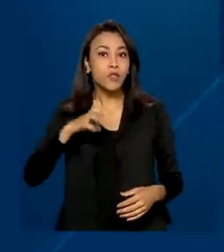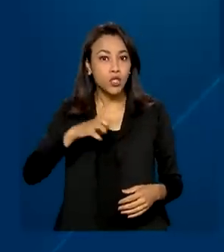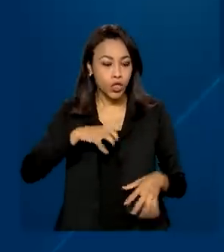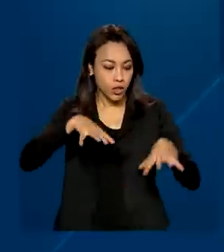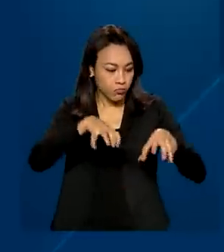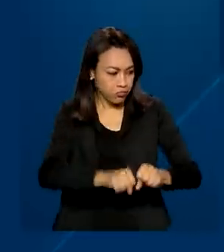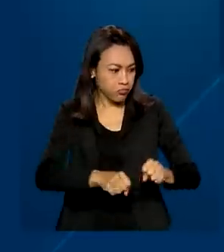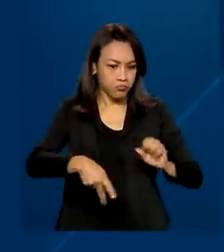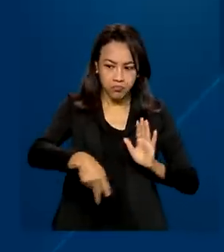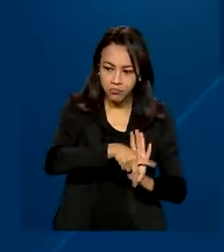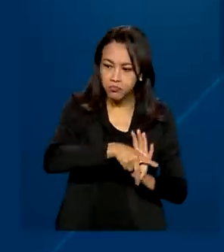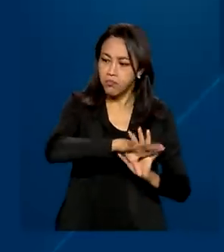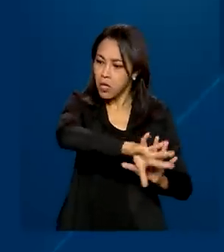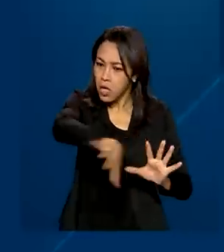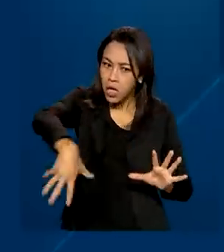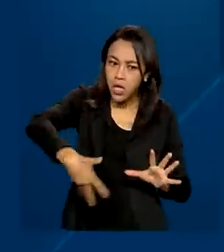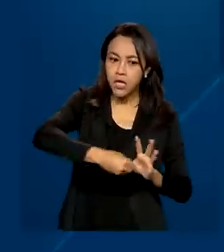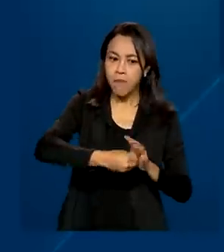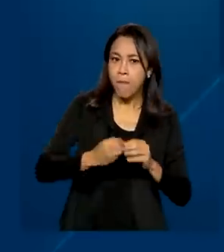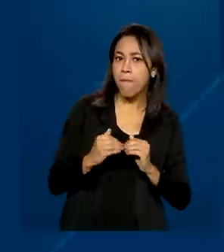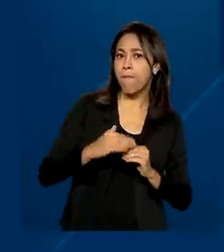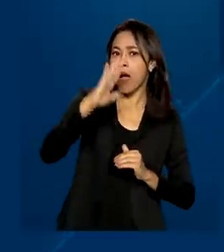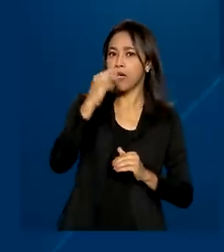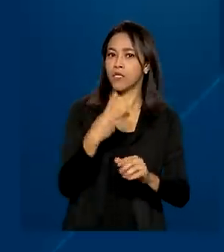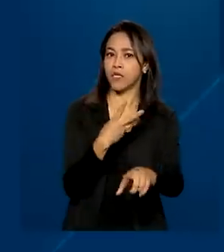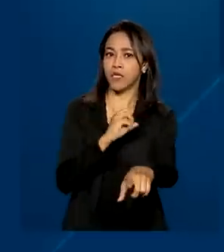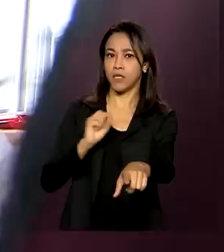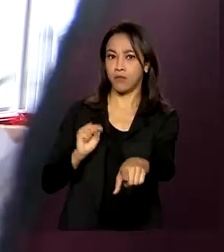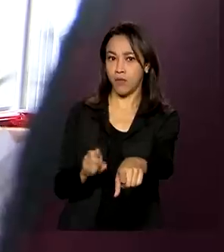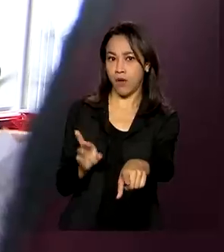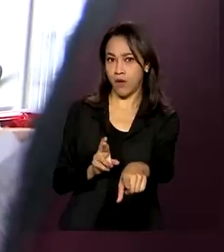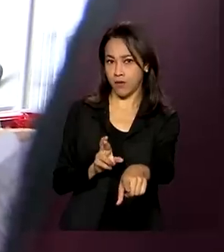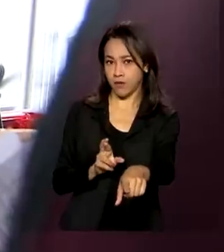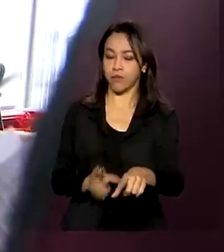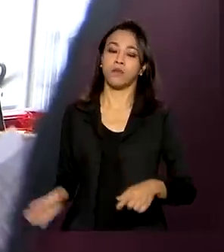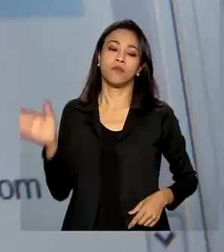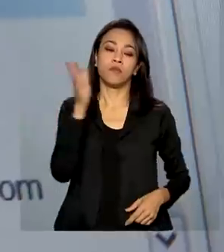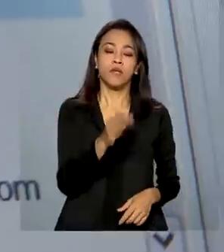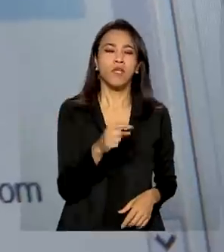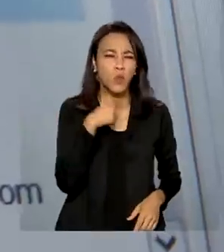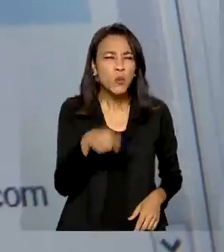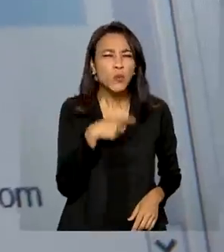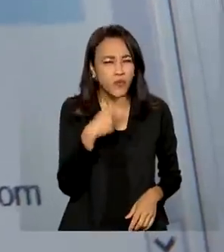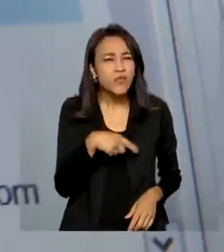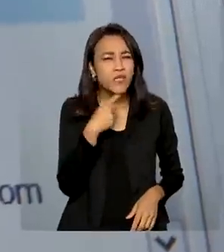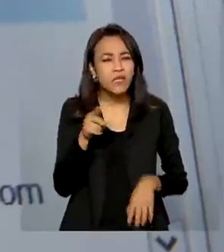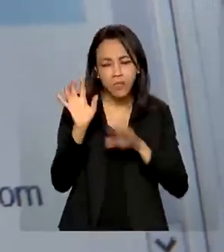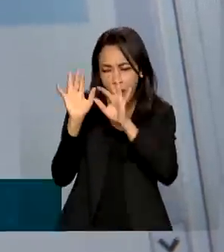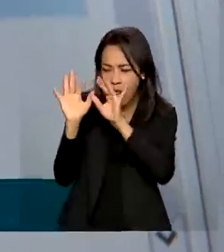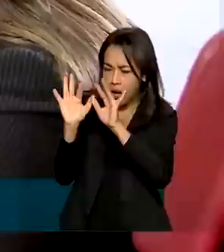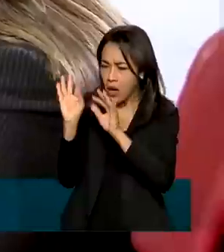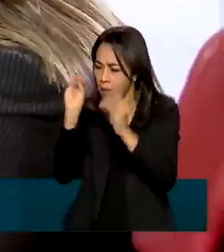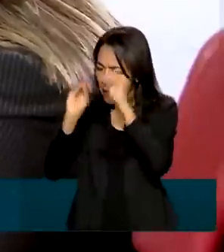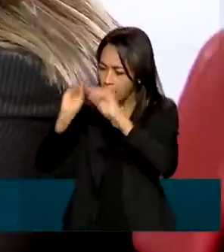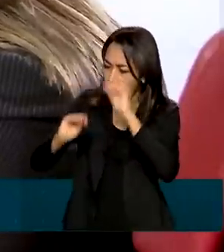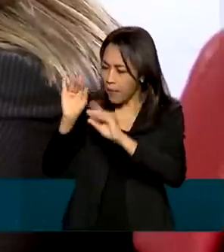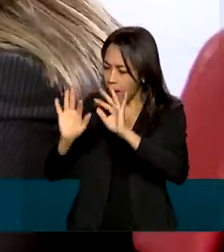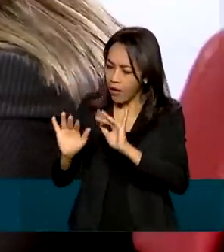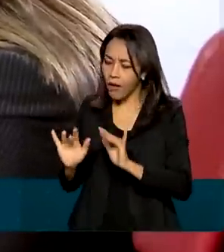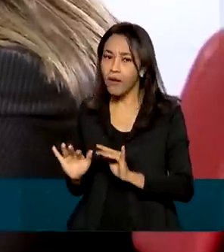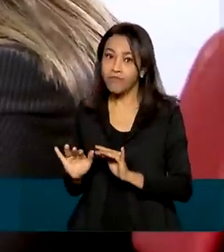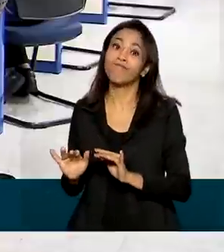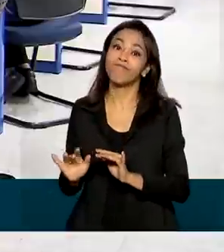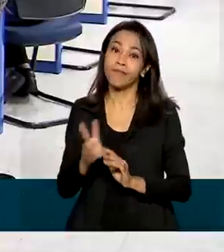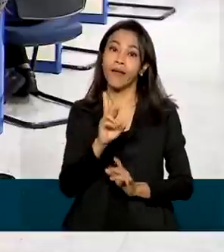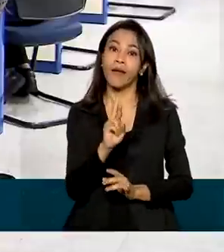direitos de valor total maior que R$ 300 mil. E para quem tem dúvida na hora de preencher a declaração, a Receita